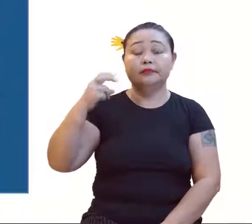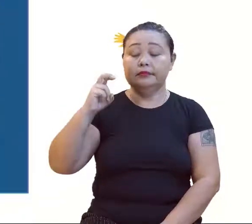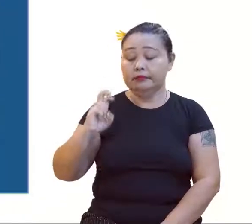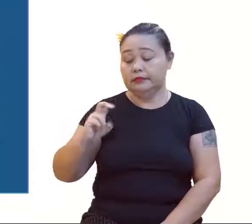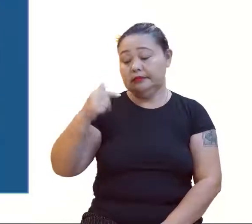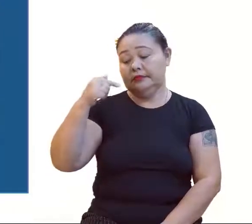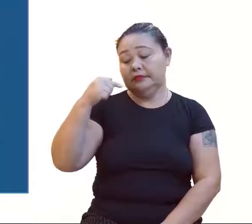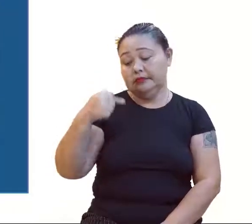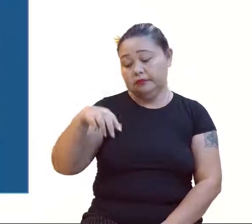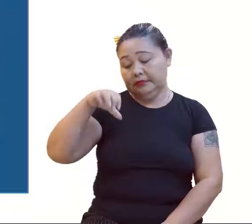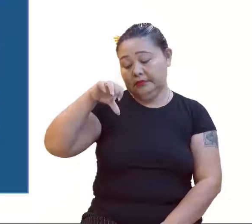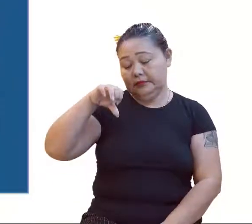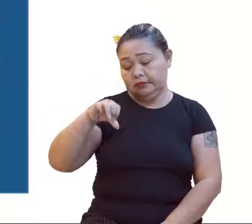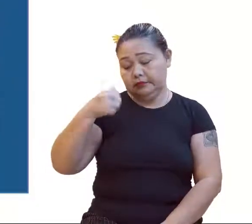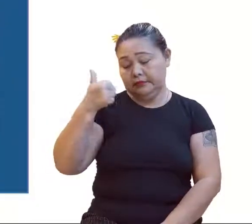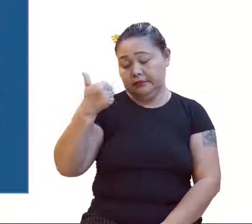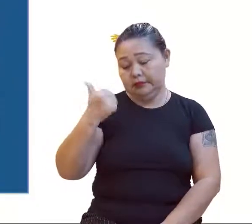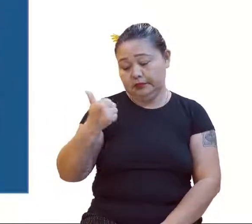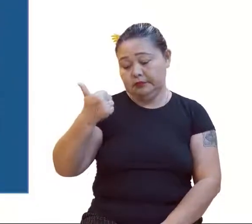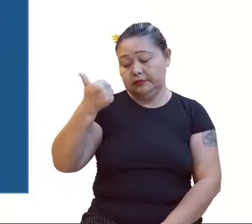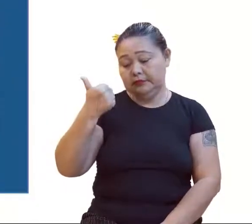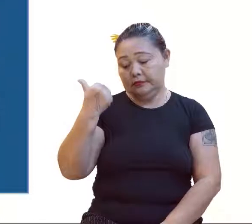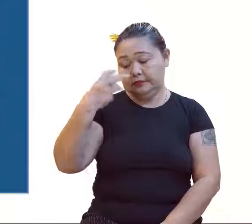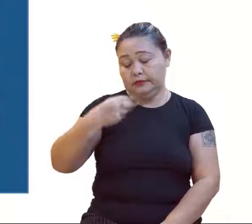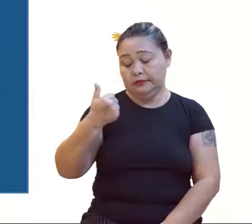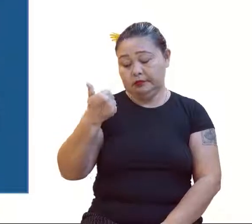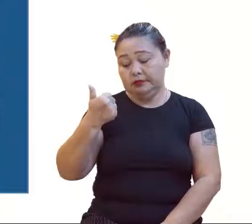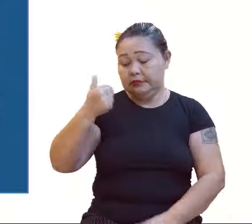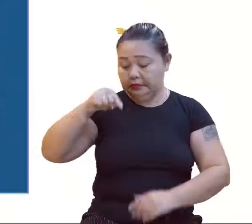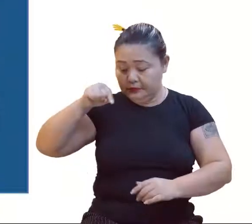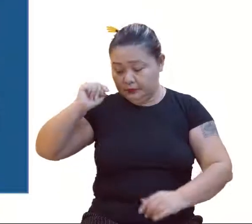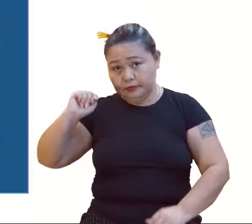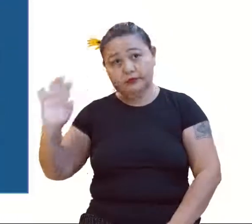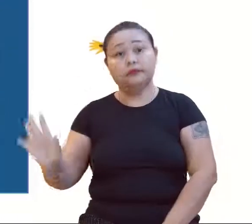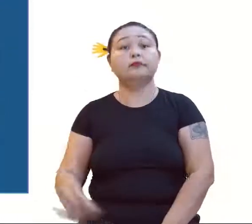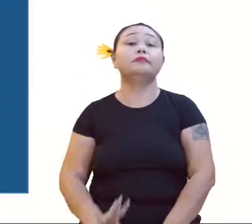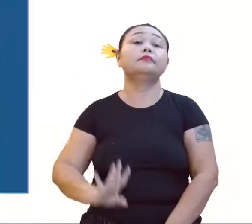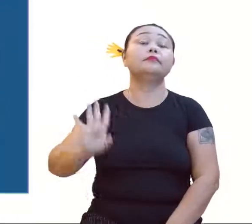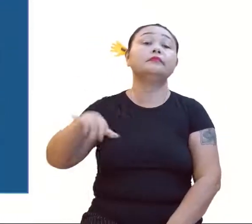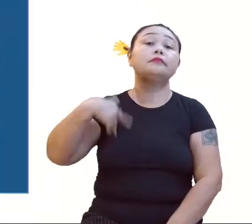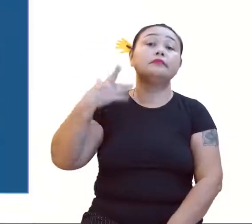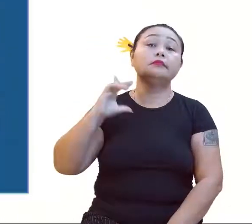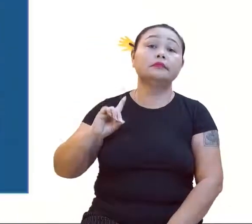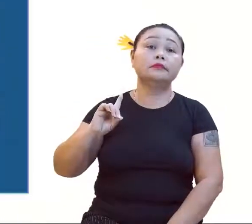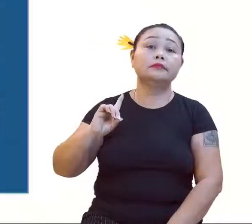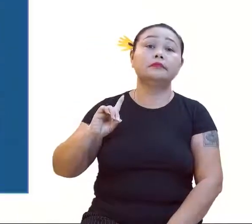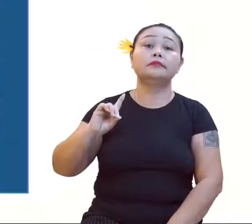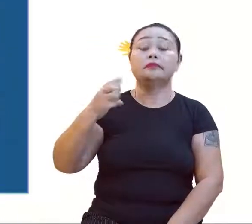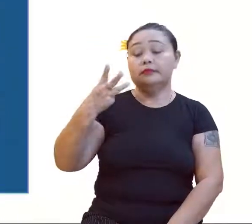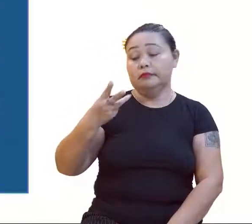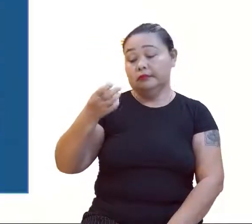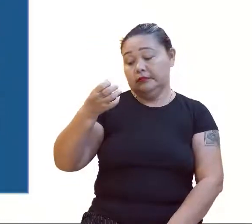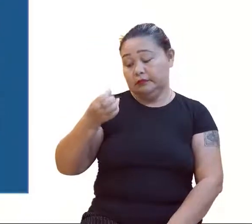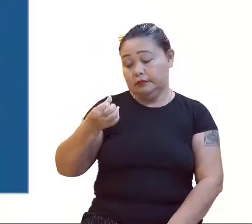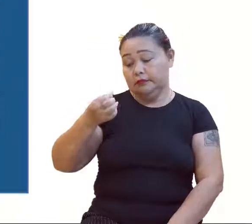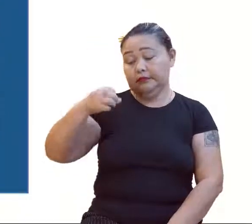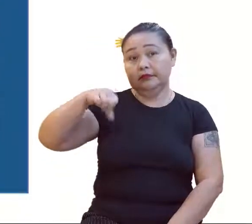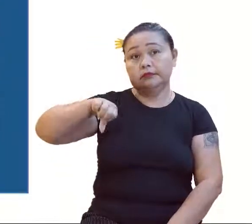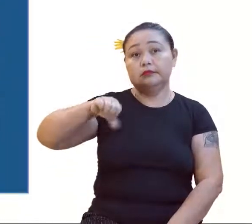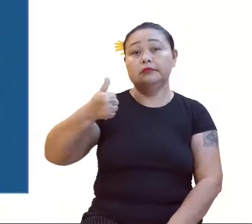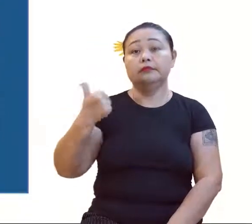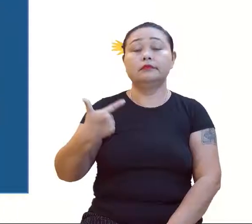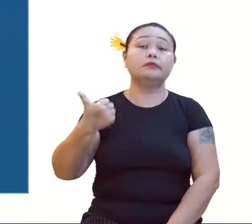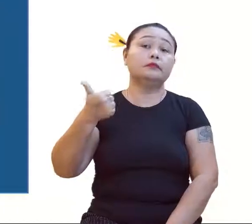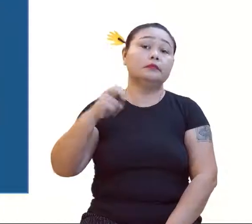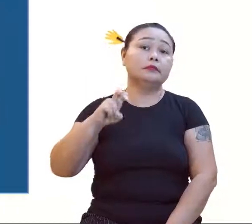5, 7, 9, 11, 13. Reticência. Letra D. 3, 6, 9,